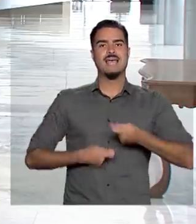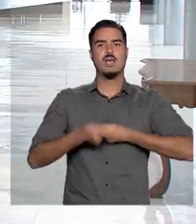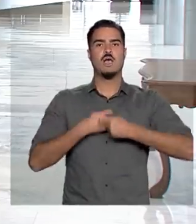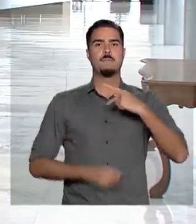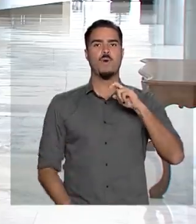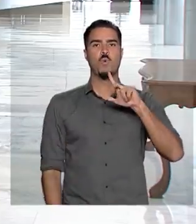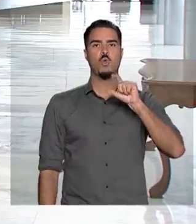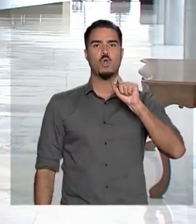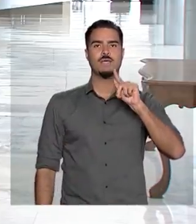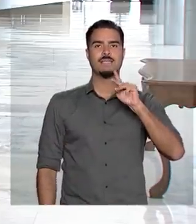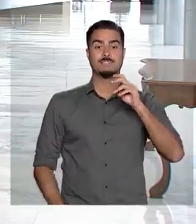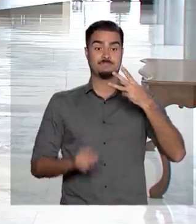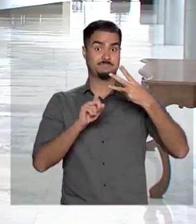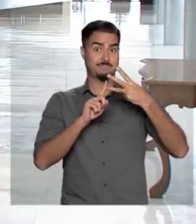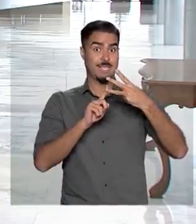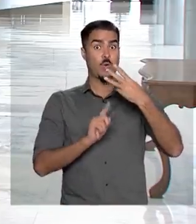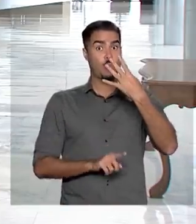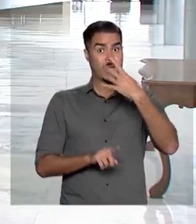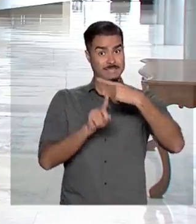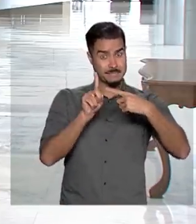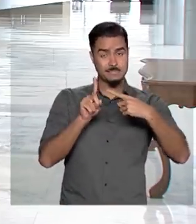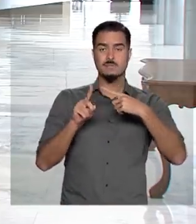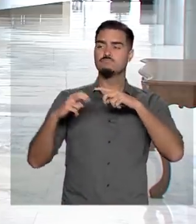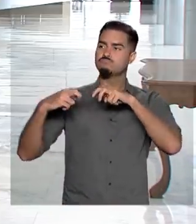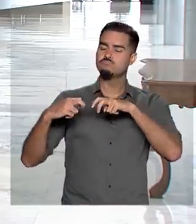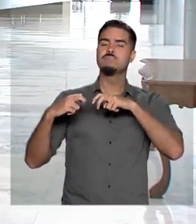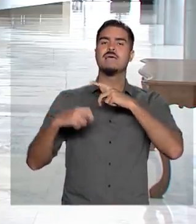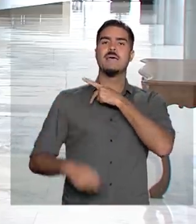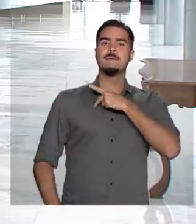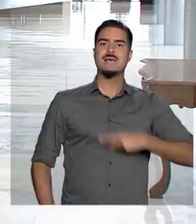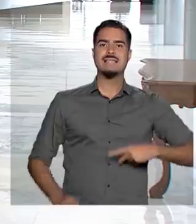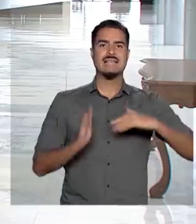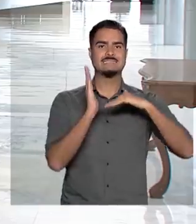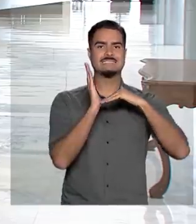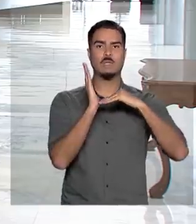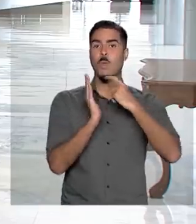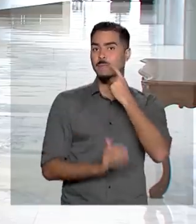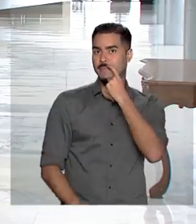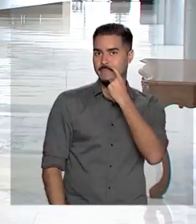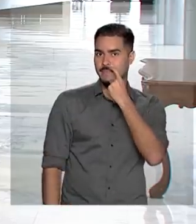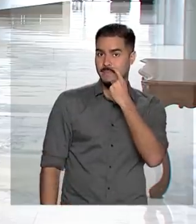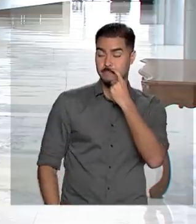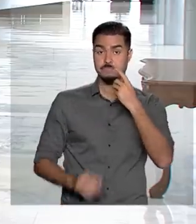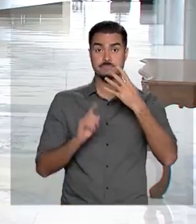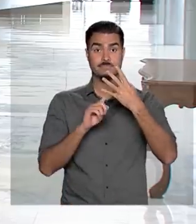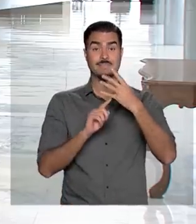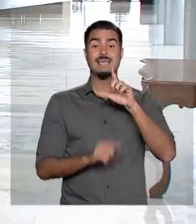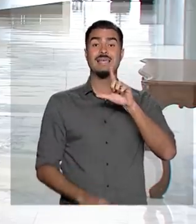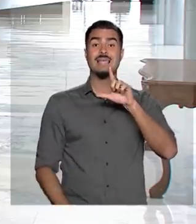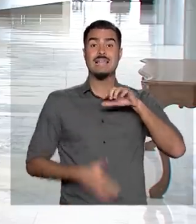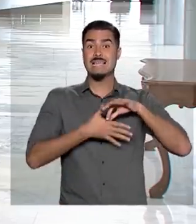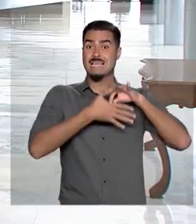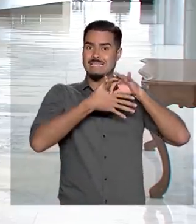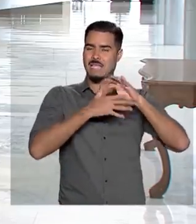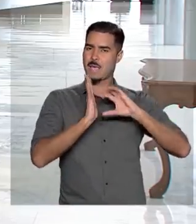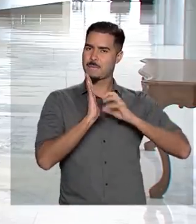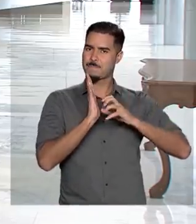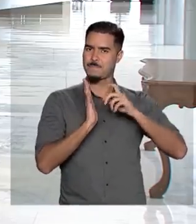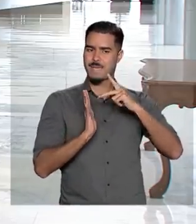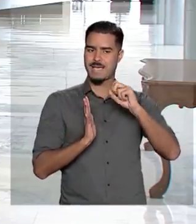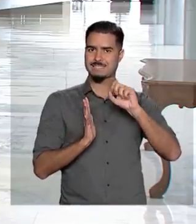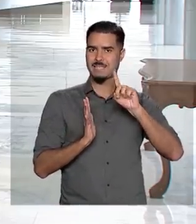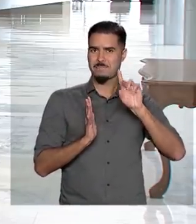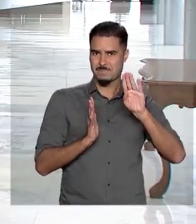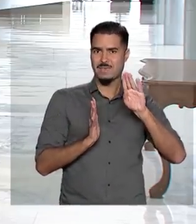Às quatro e meia, Bolsonaro recebe o presidente do Senado, Davi Alcolumbre, e o líder do PSDB no Senado, senador Roberto